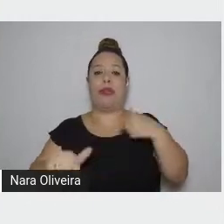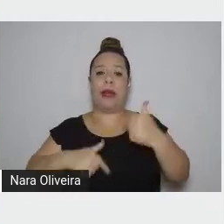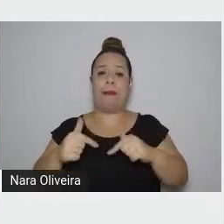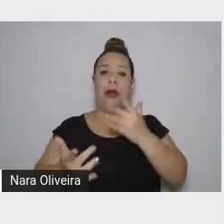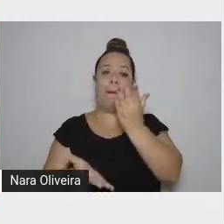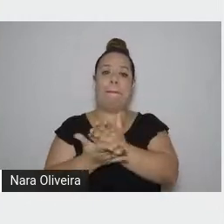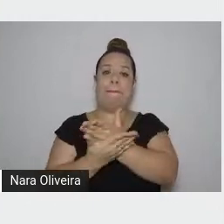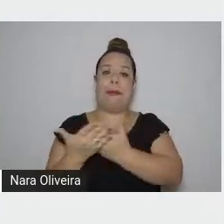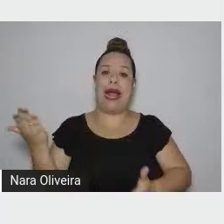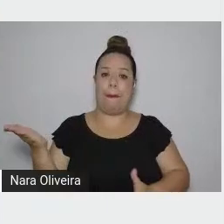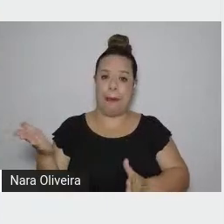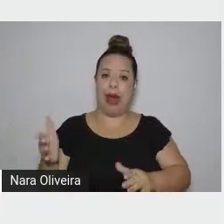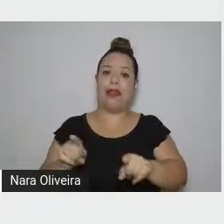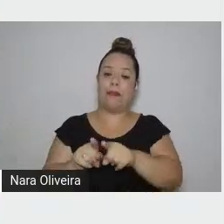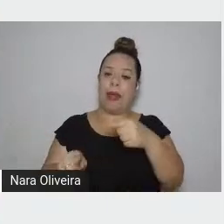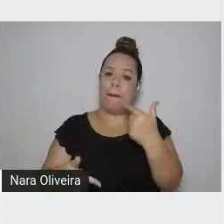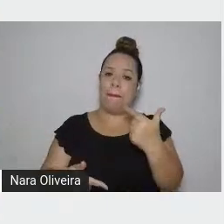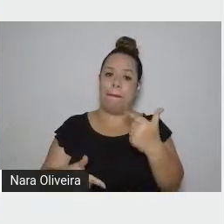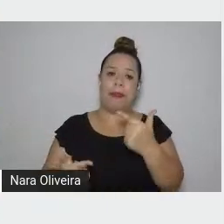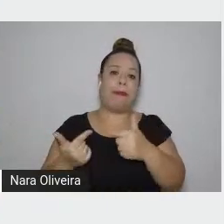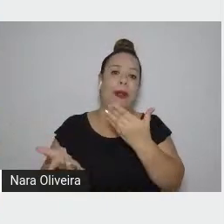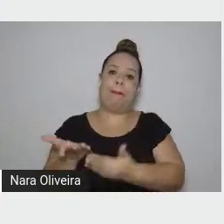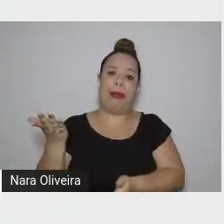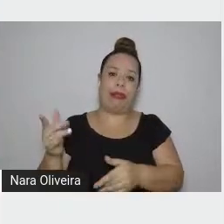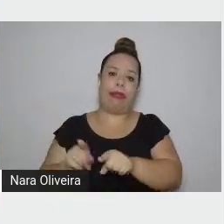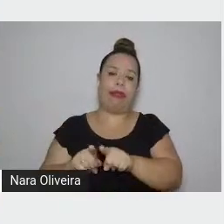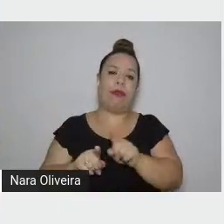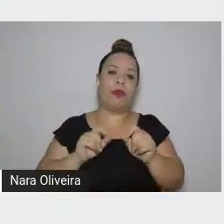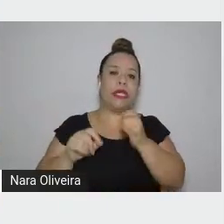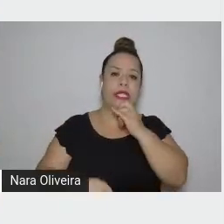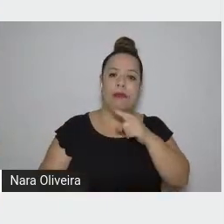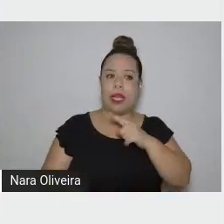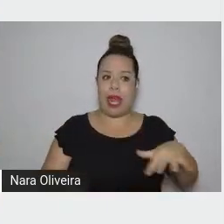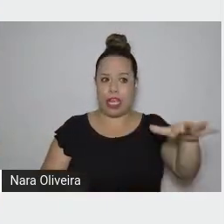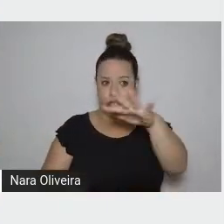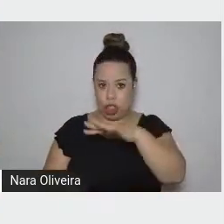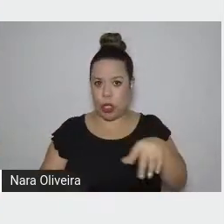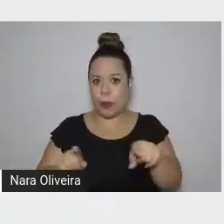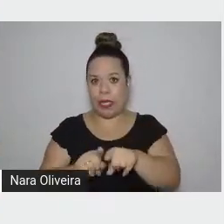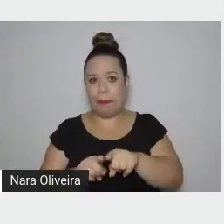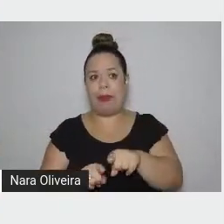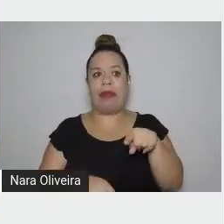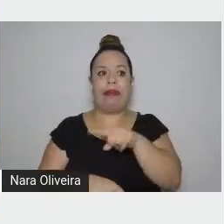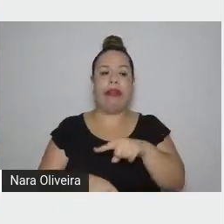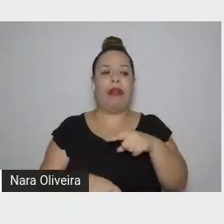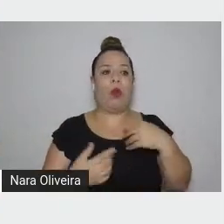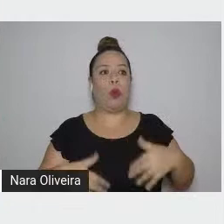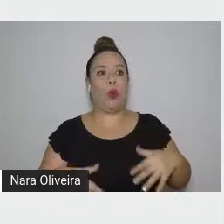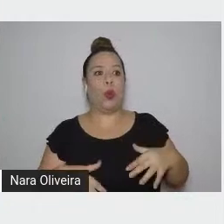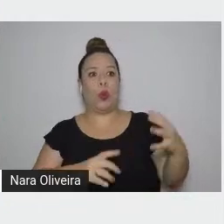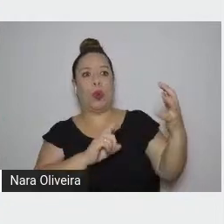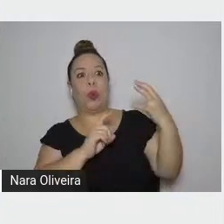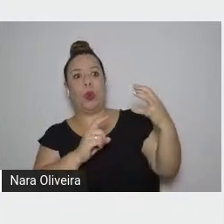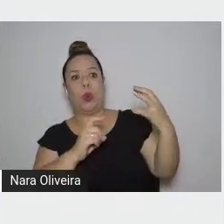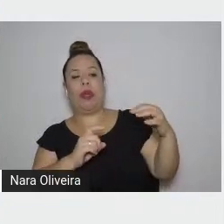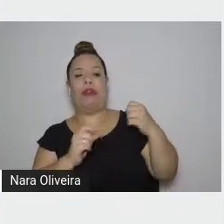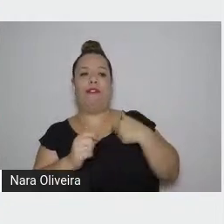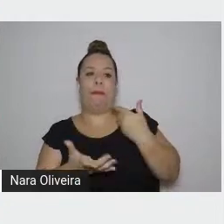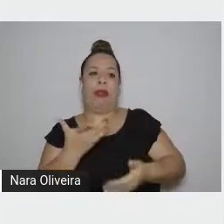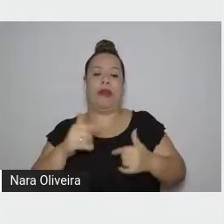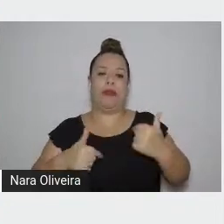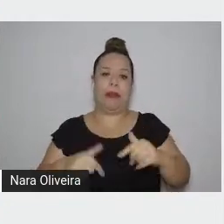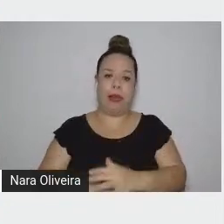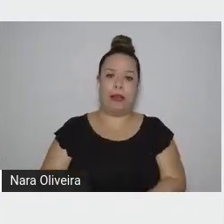a região circunstante. O significado é evidente. a